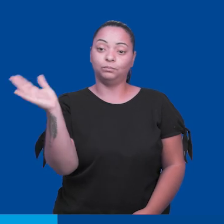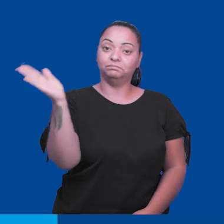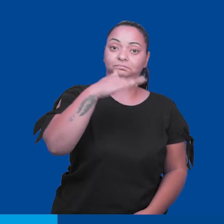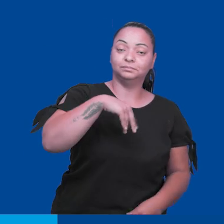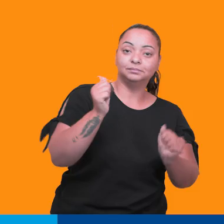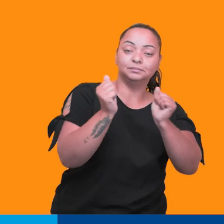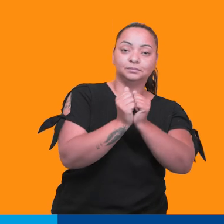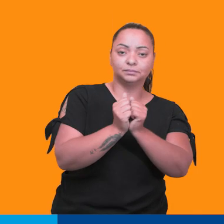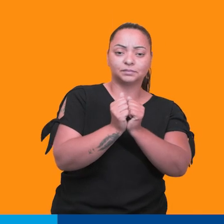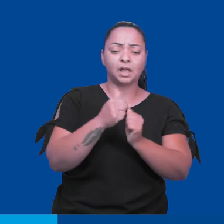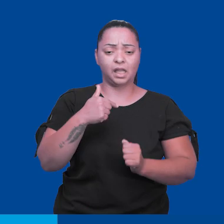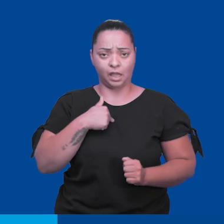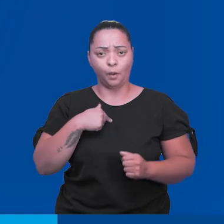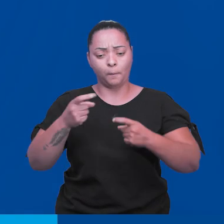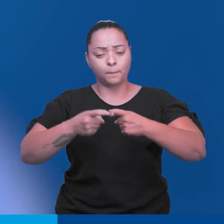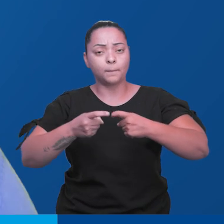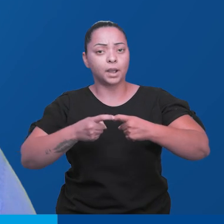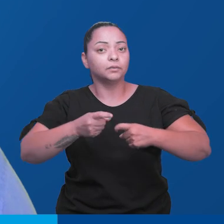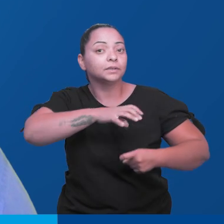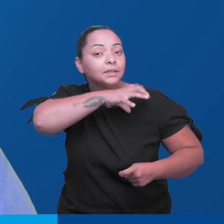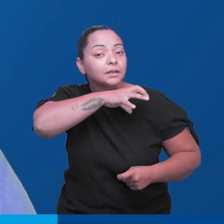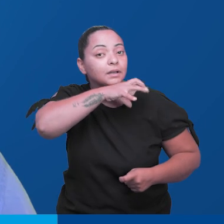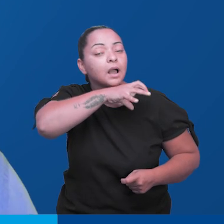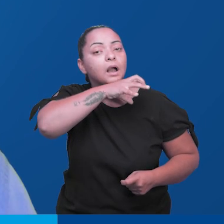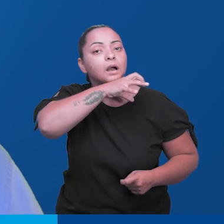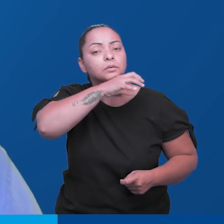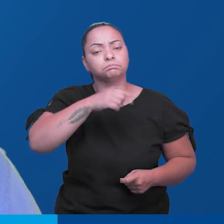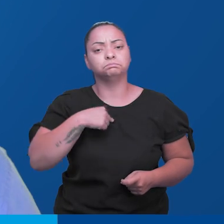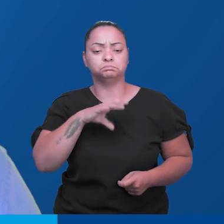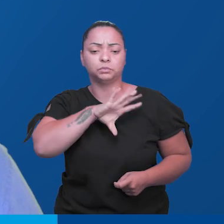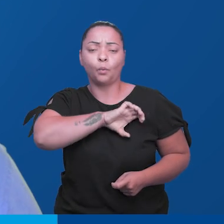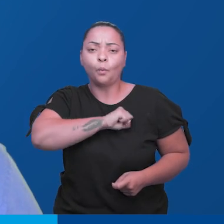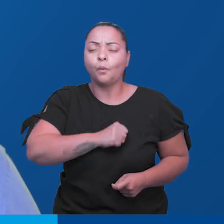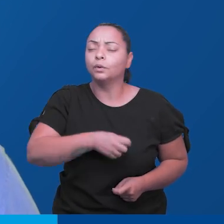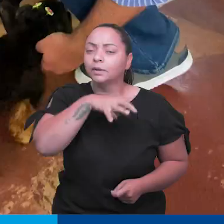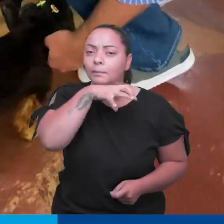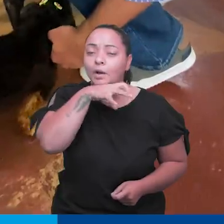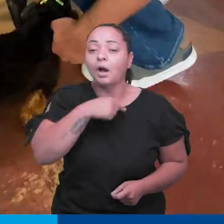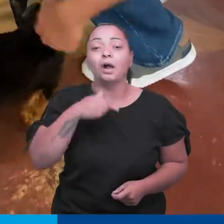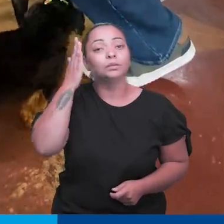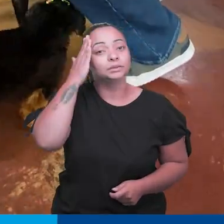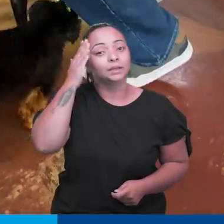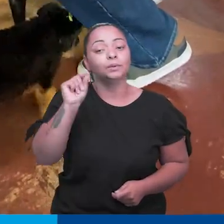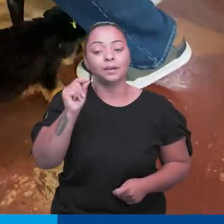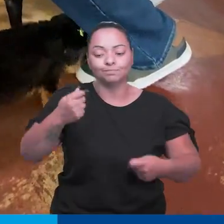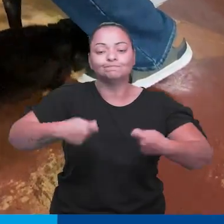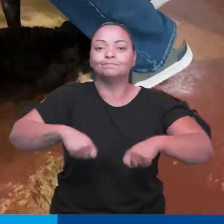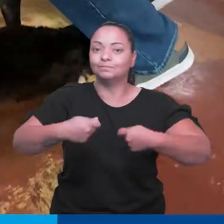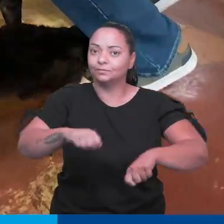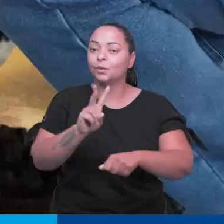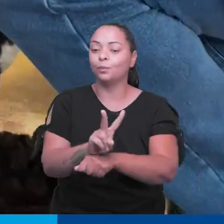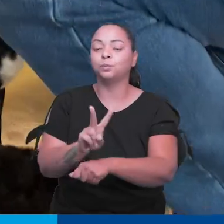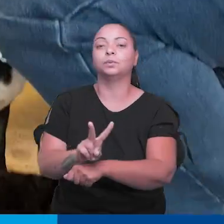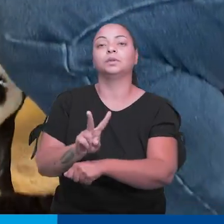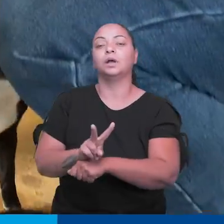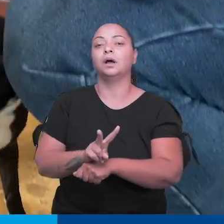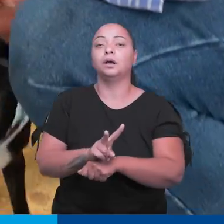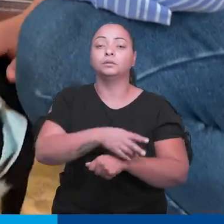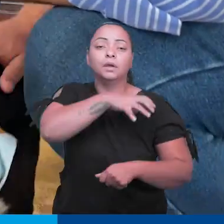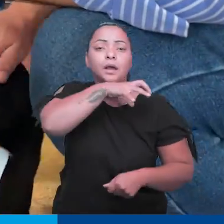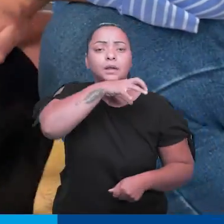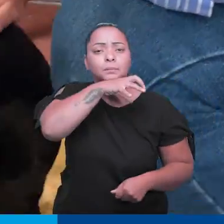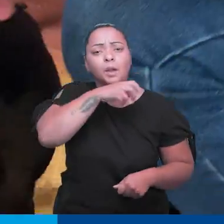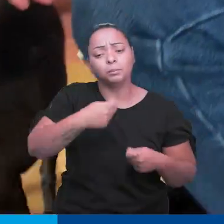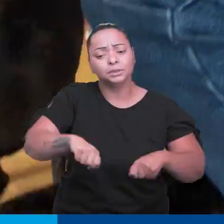Ulisses e Rovilson, vamos lá! Como médico veterinário e defensor da causa animal, eu sei o quanto nossos amigos de quatro patas